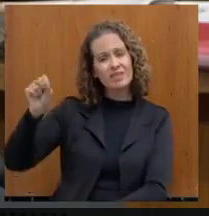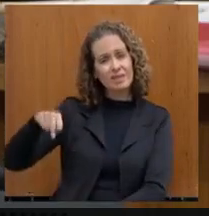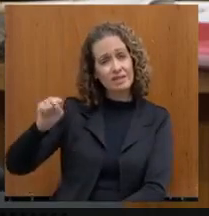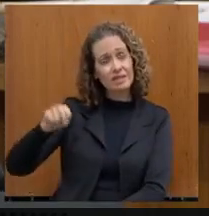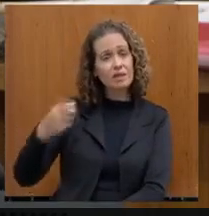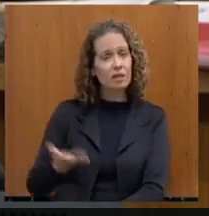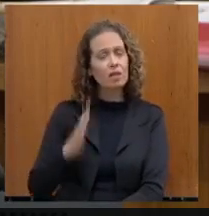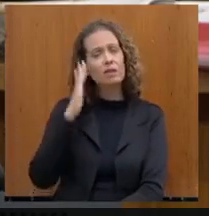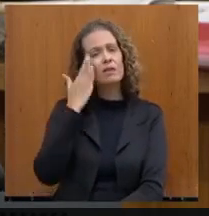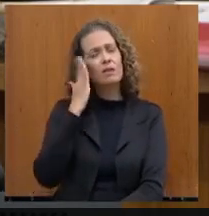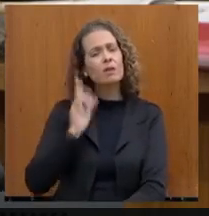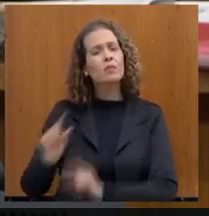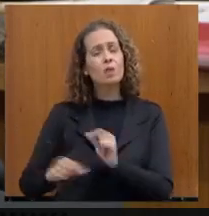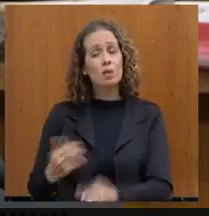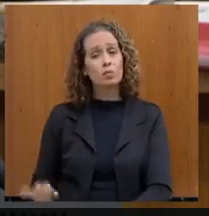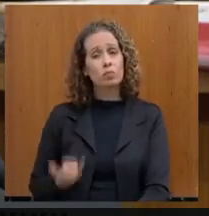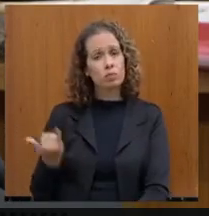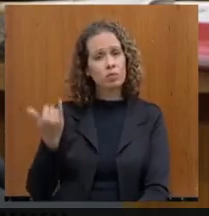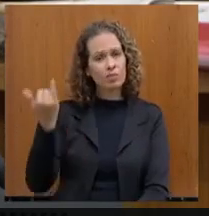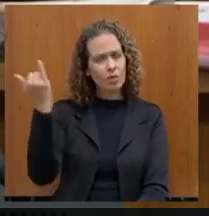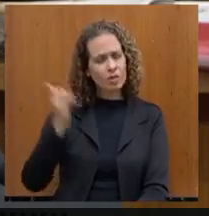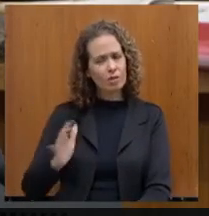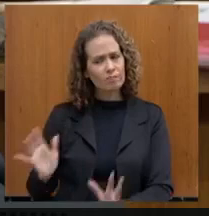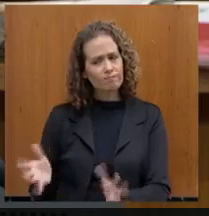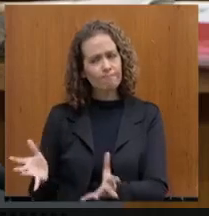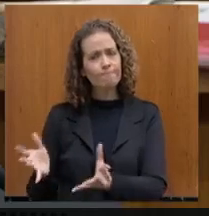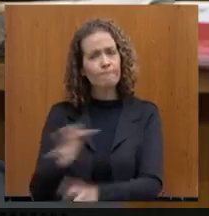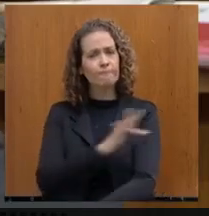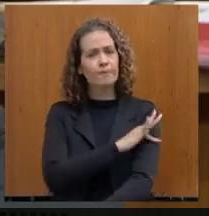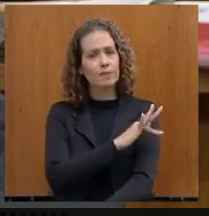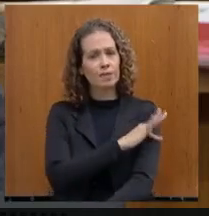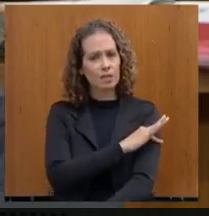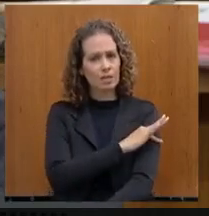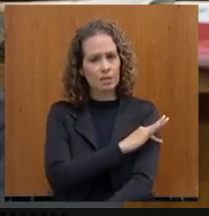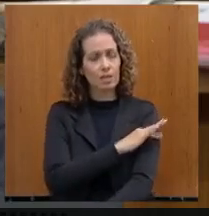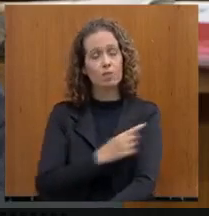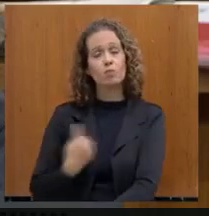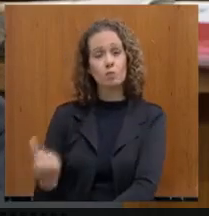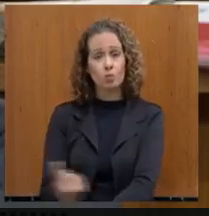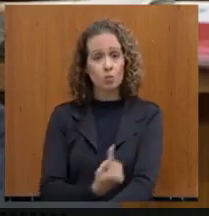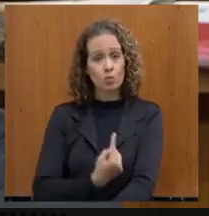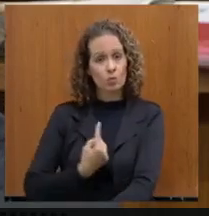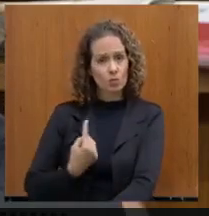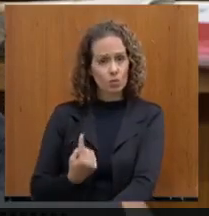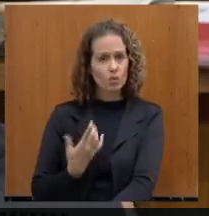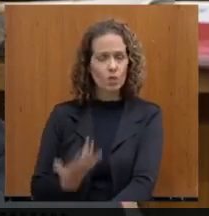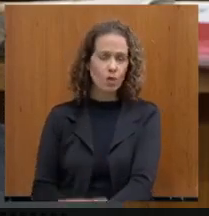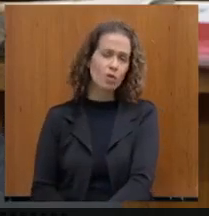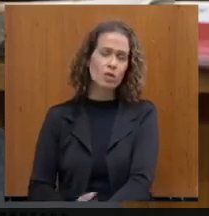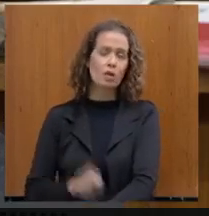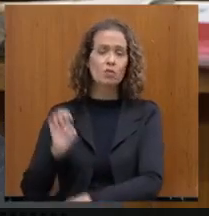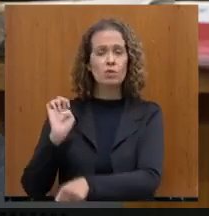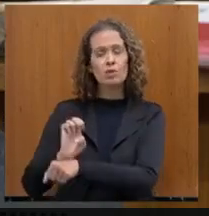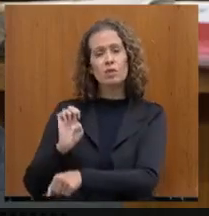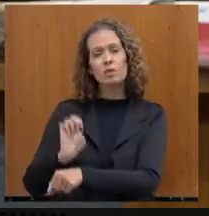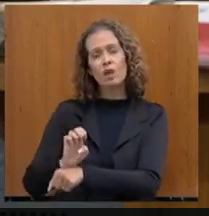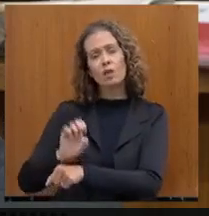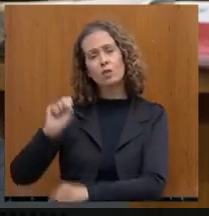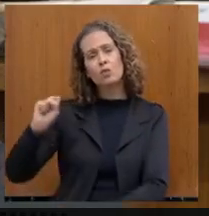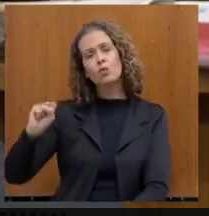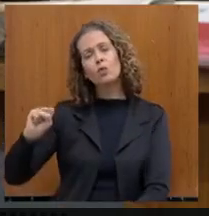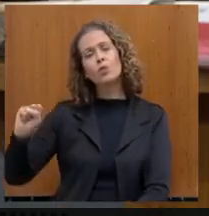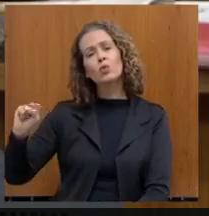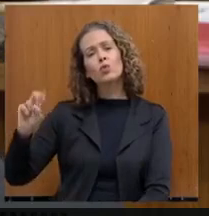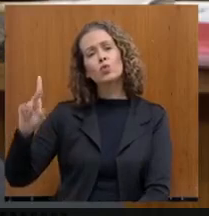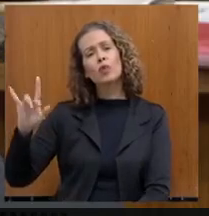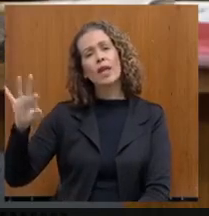ser bastante importantes esses incentivos fiscais. Nós, dos Estados do Sudeste, onde há guerra fiscal, falar que não há